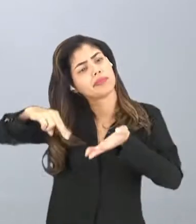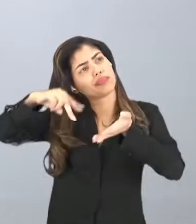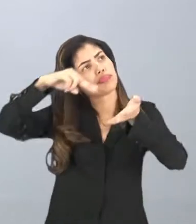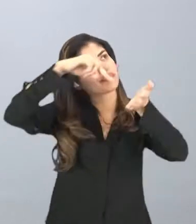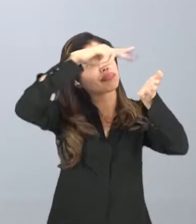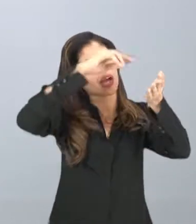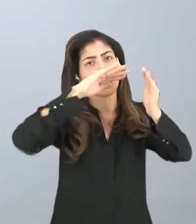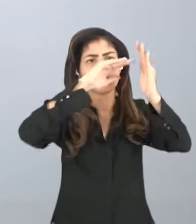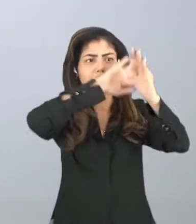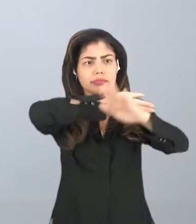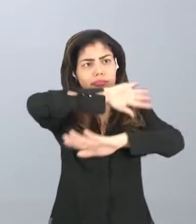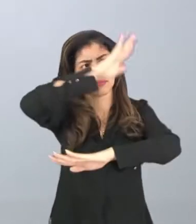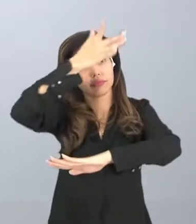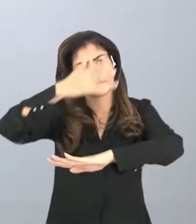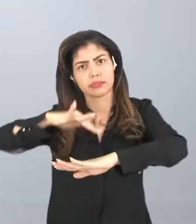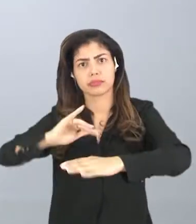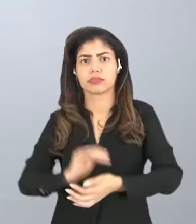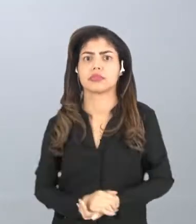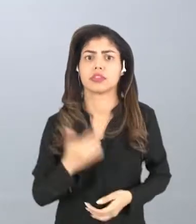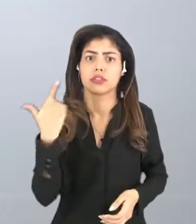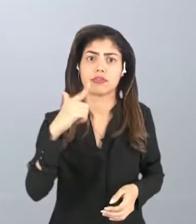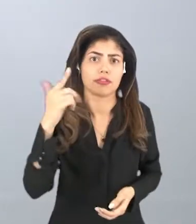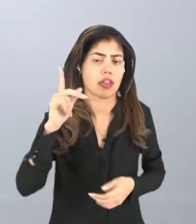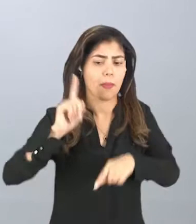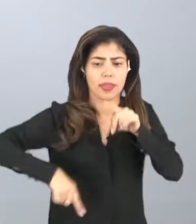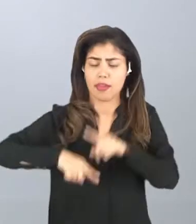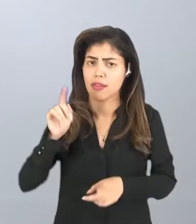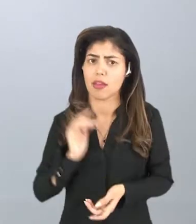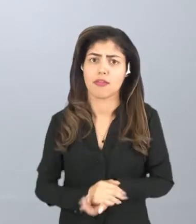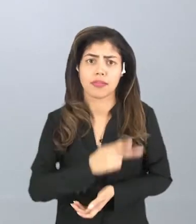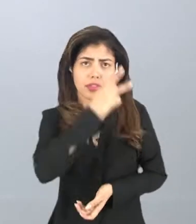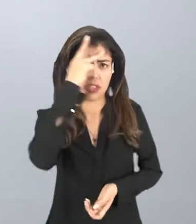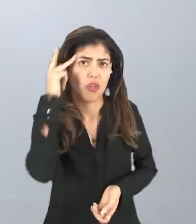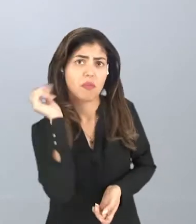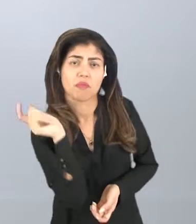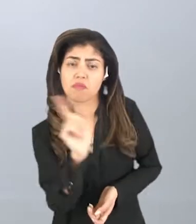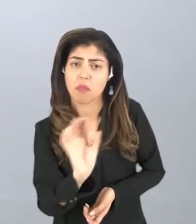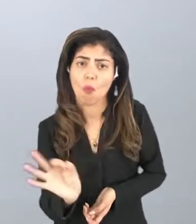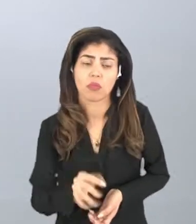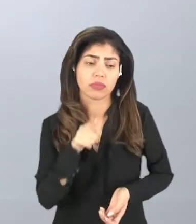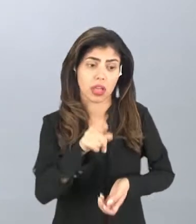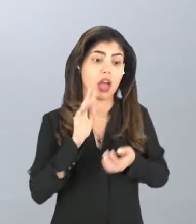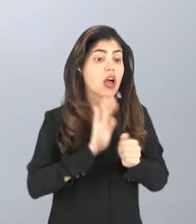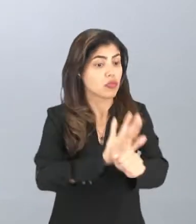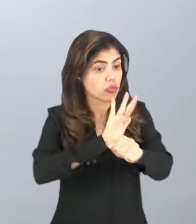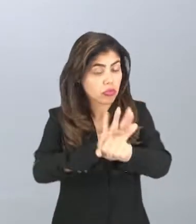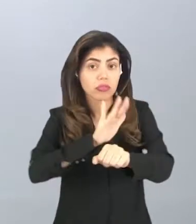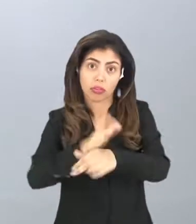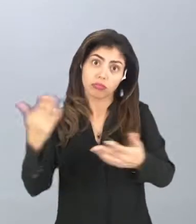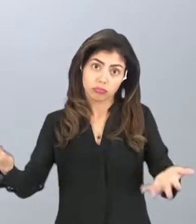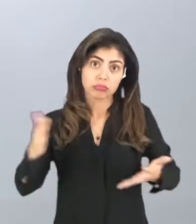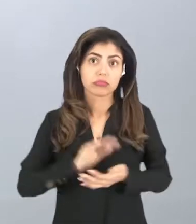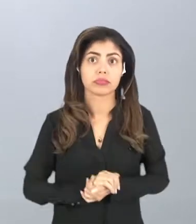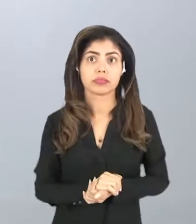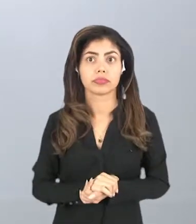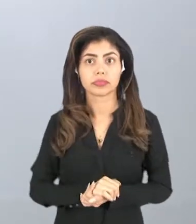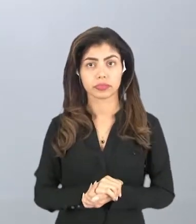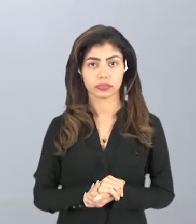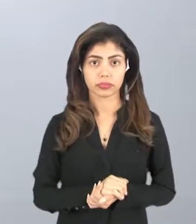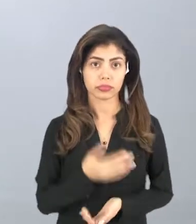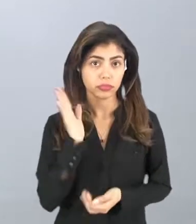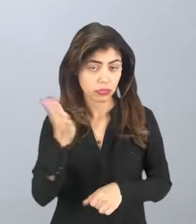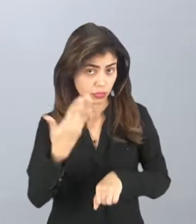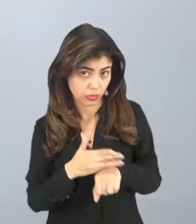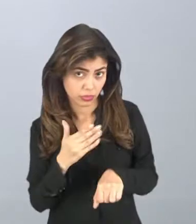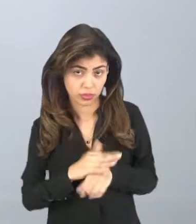montanha sem o equipamento seguro, sem uma pessoa para estar lá me dando aquele suporte, né? Já